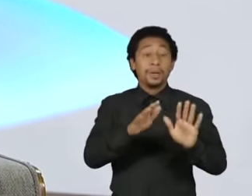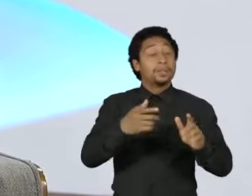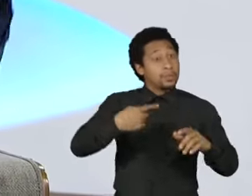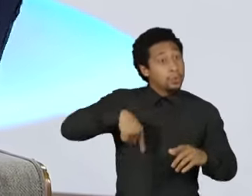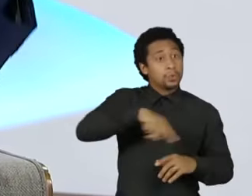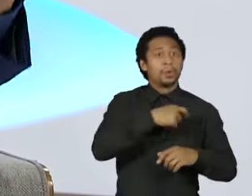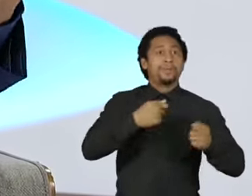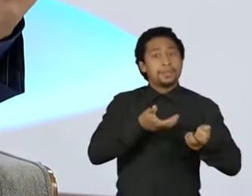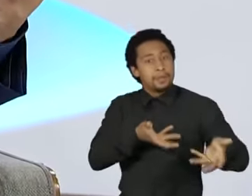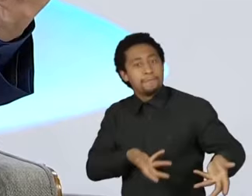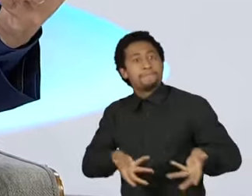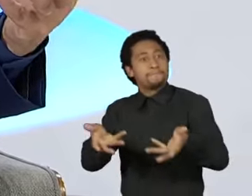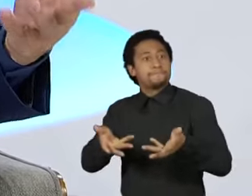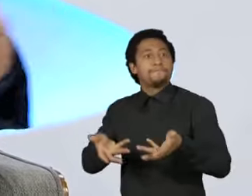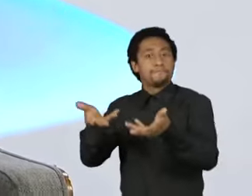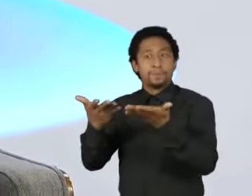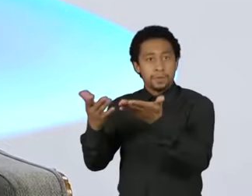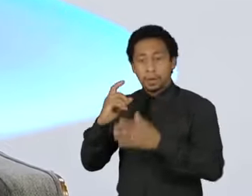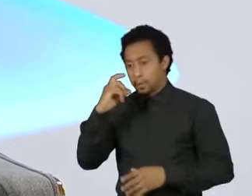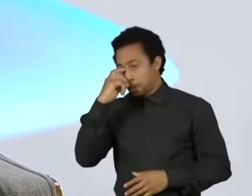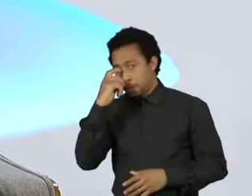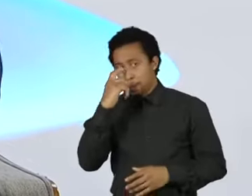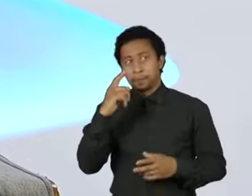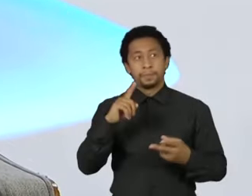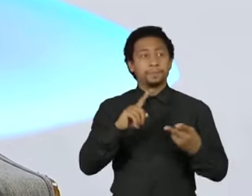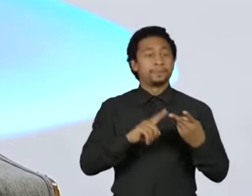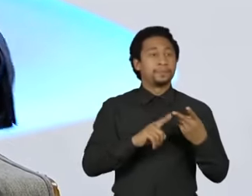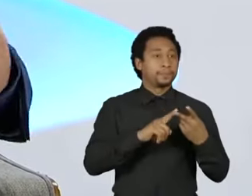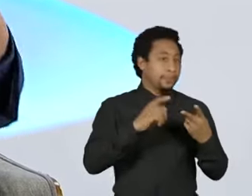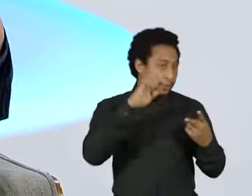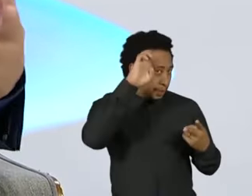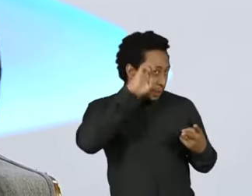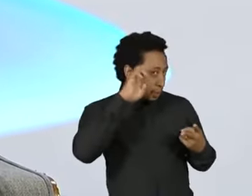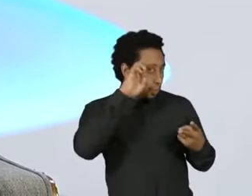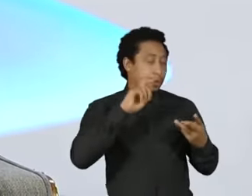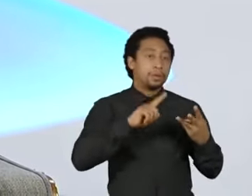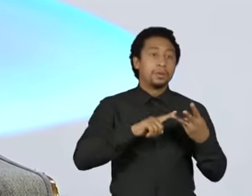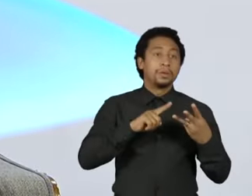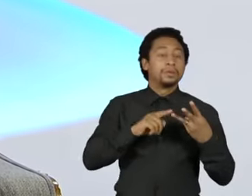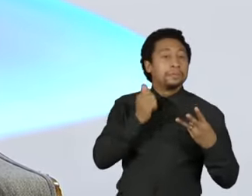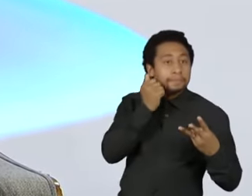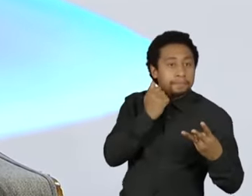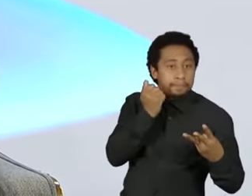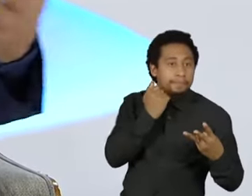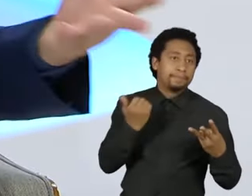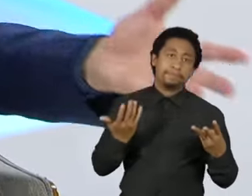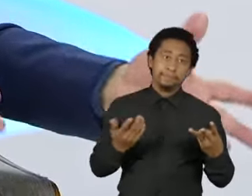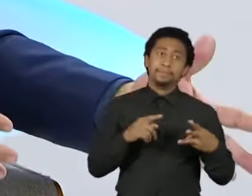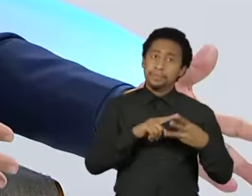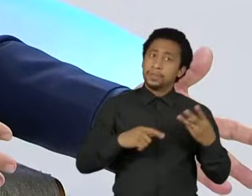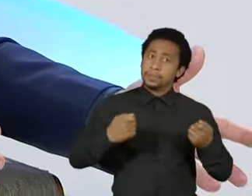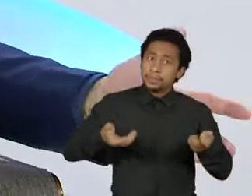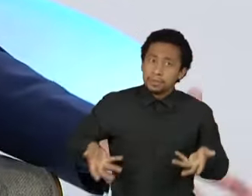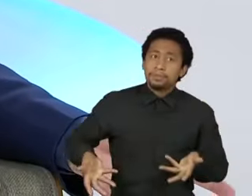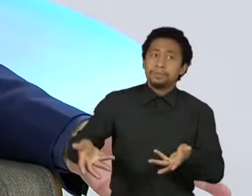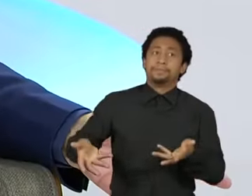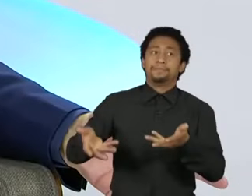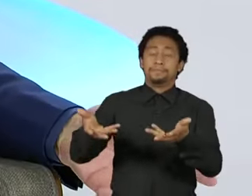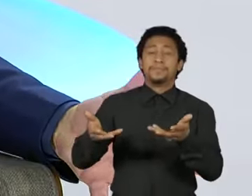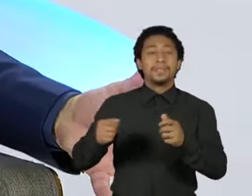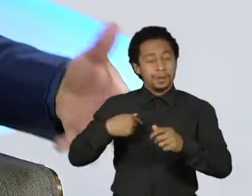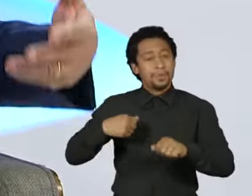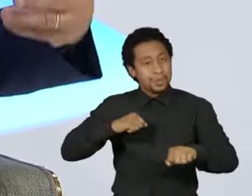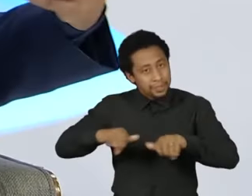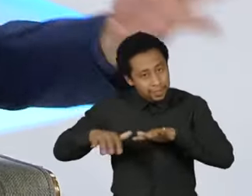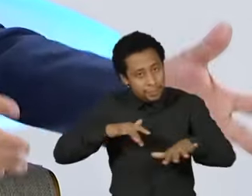Eduardo e outras lideranças, né? O Eduardo Leite, o Eduardo Paes e outras lideranças, né? Esse próprio movimento que eu participo, Renova